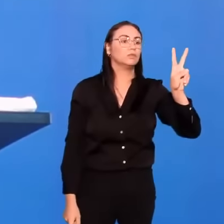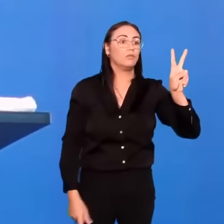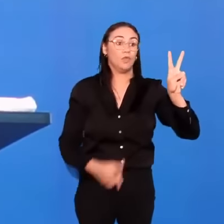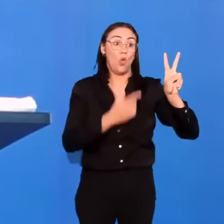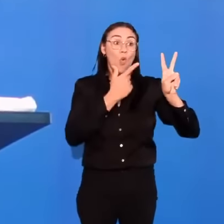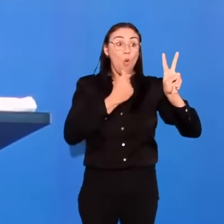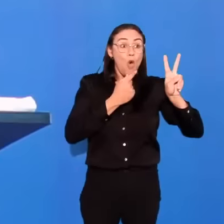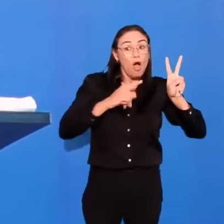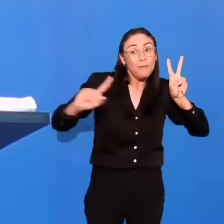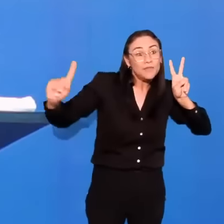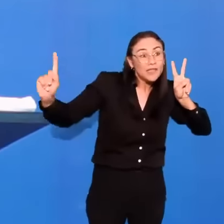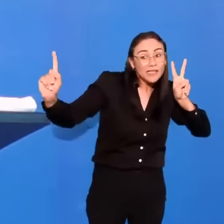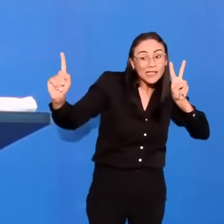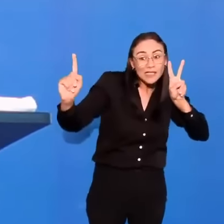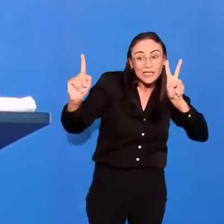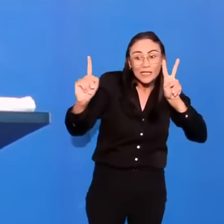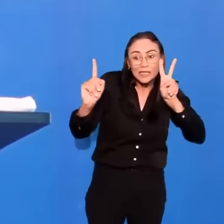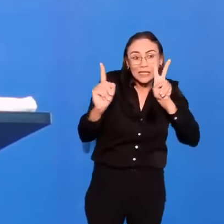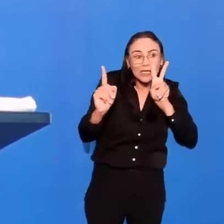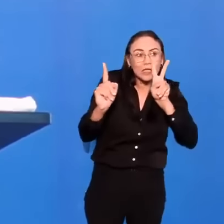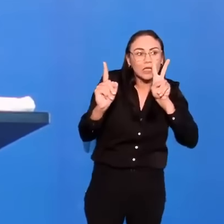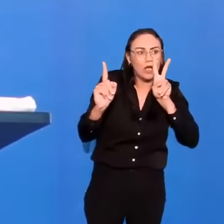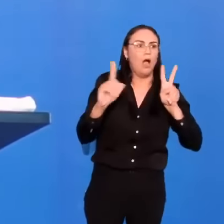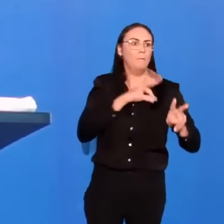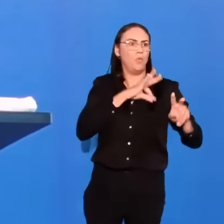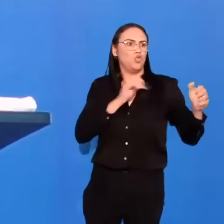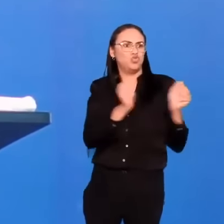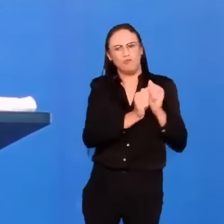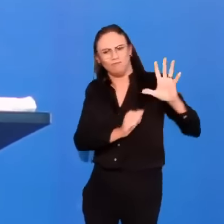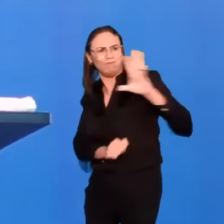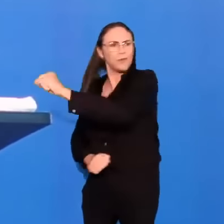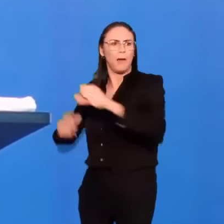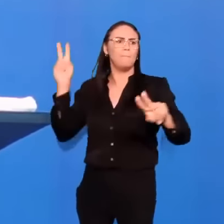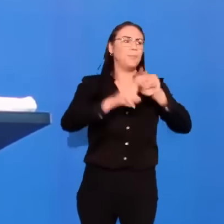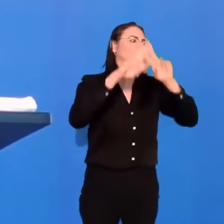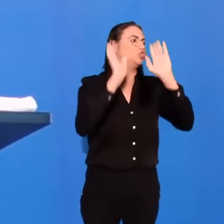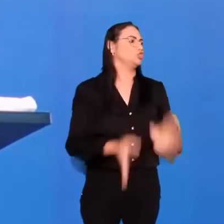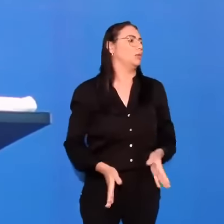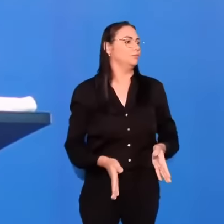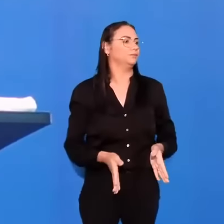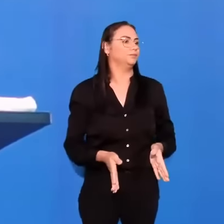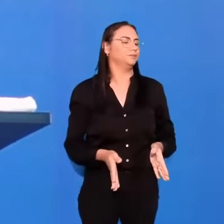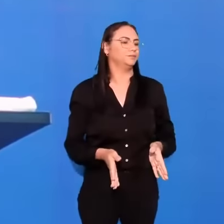chegar e pegar ela, eles foram com a polícia e capturaram e prenderam ele.